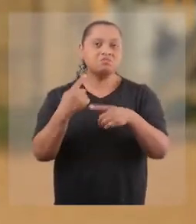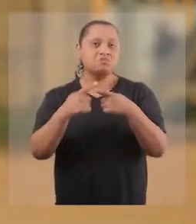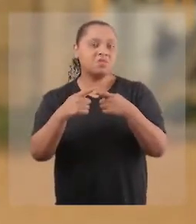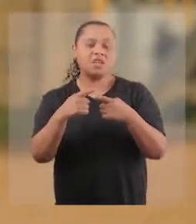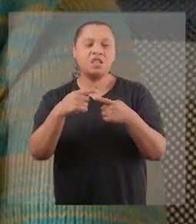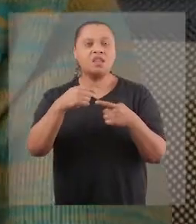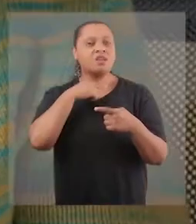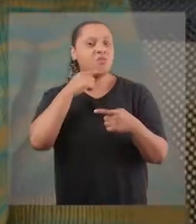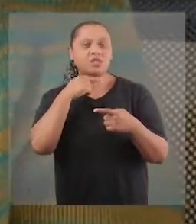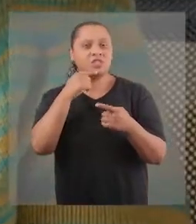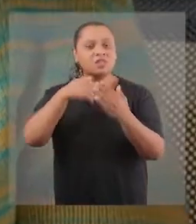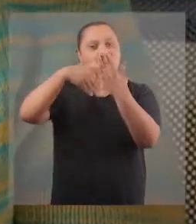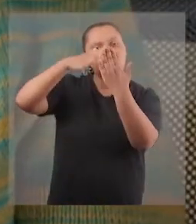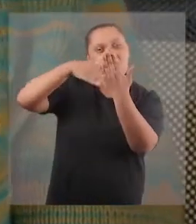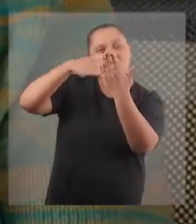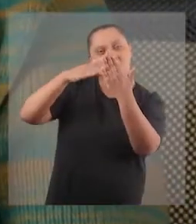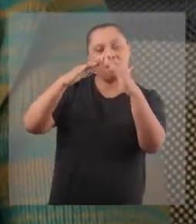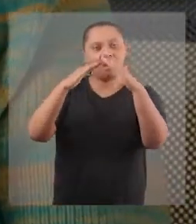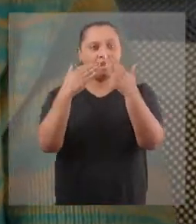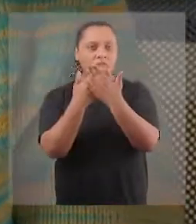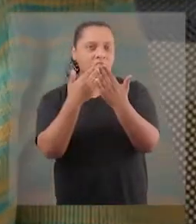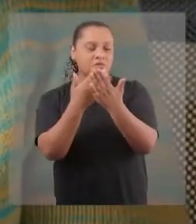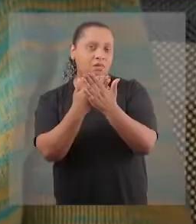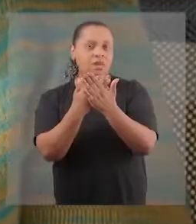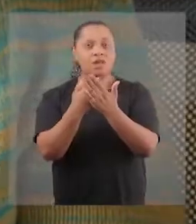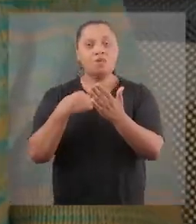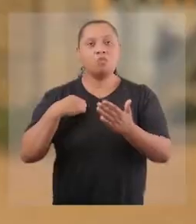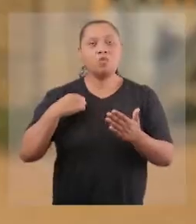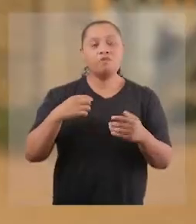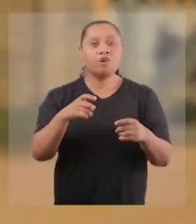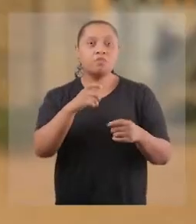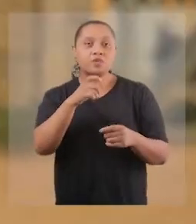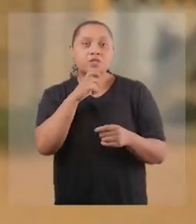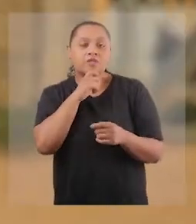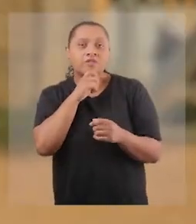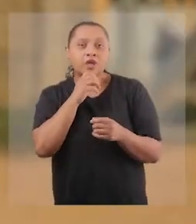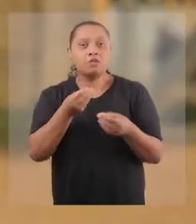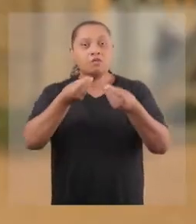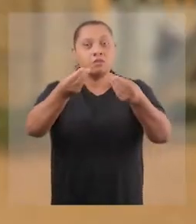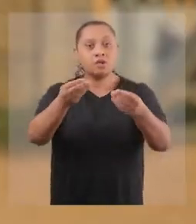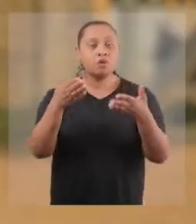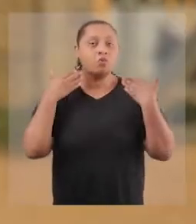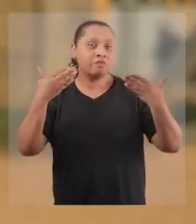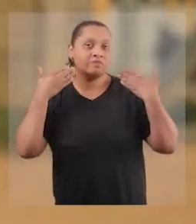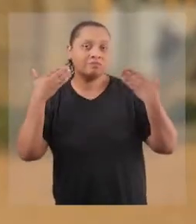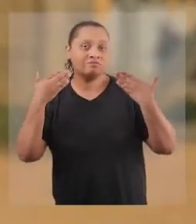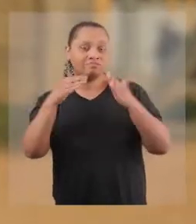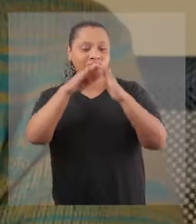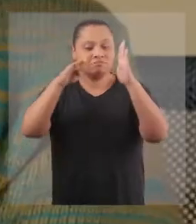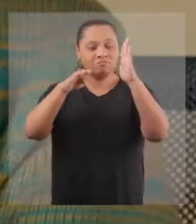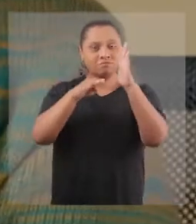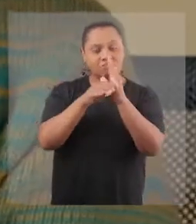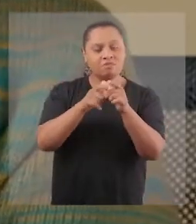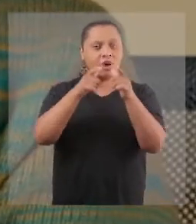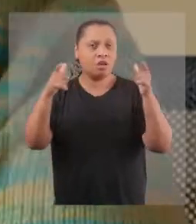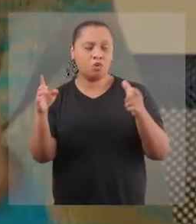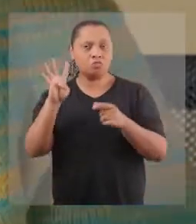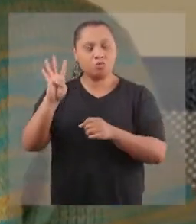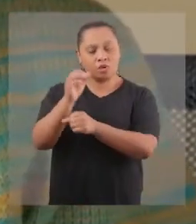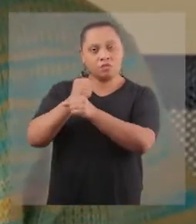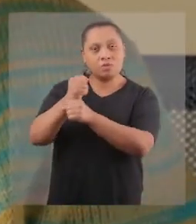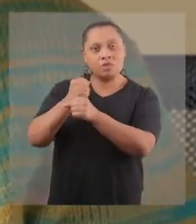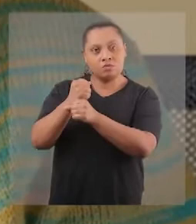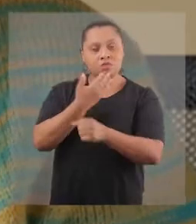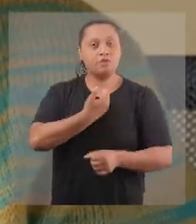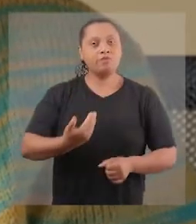atrasa. Porque não adianta ir lá pintar o prédiozinho por fora. Tipo, o uniforme de inverno vai chegar lá no verão. O prejuízo é maior